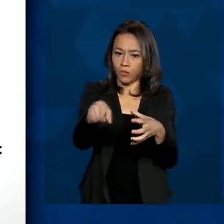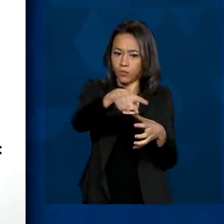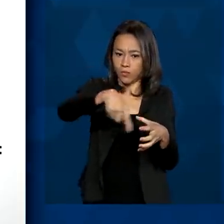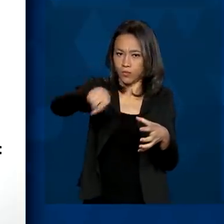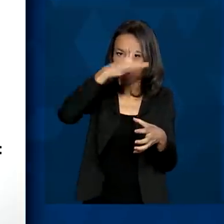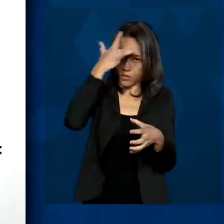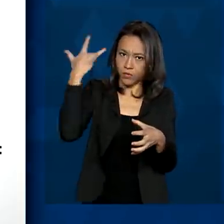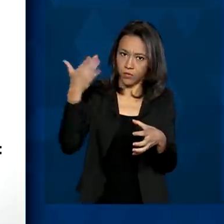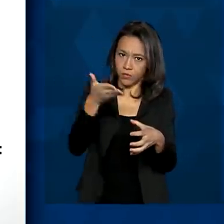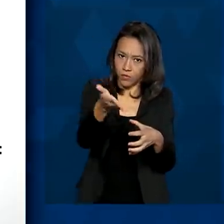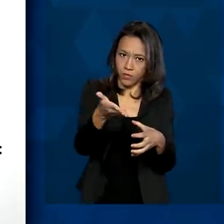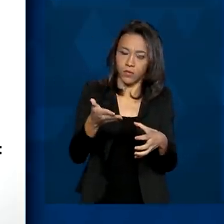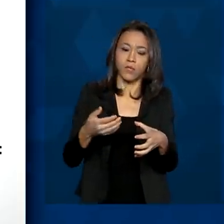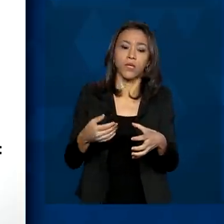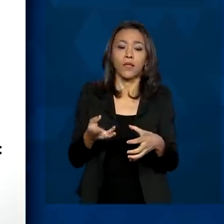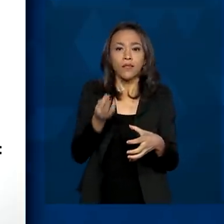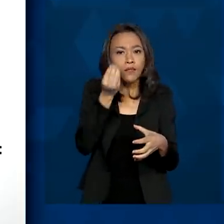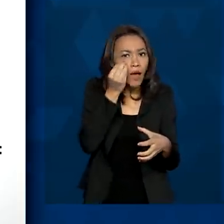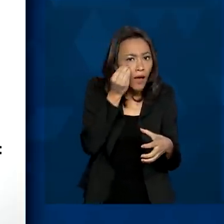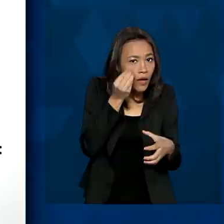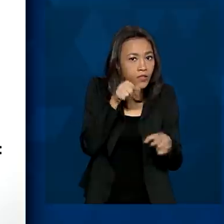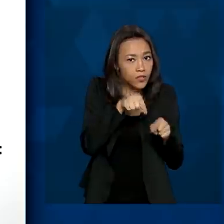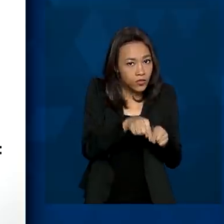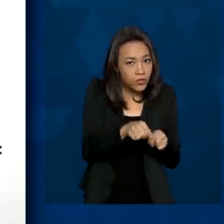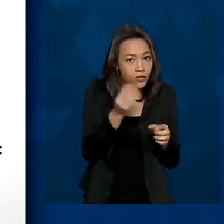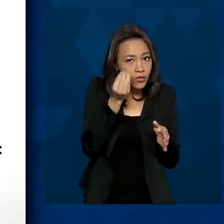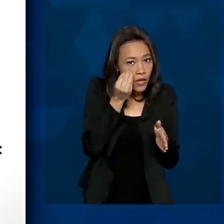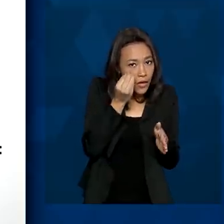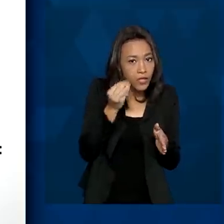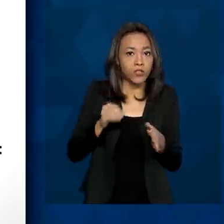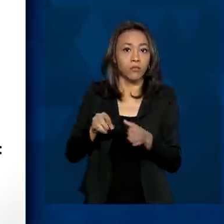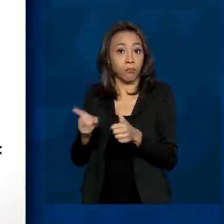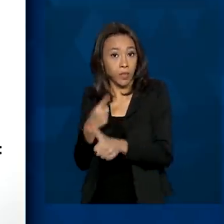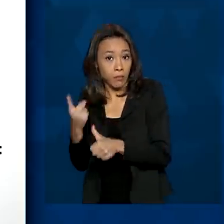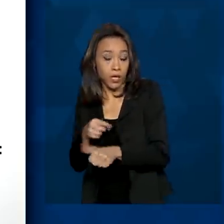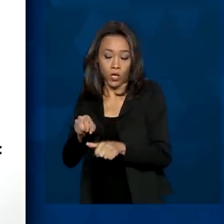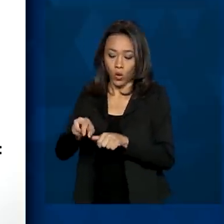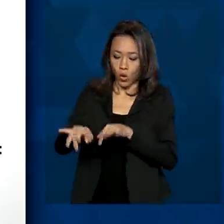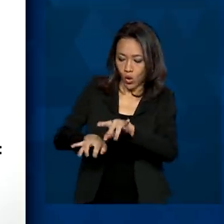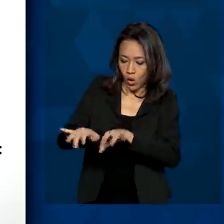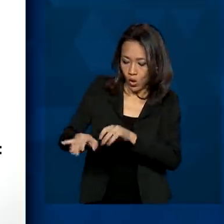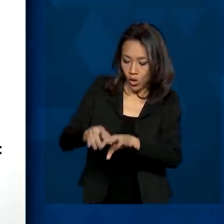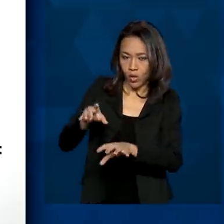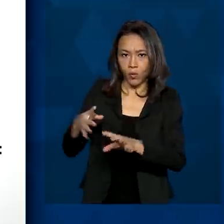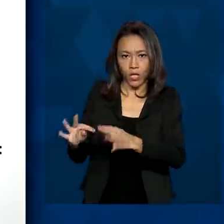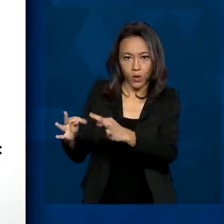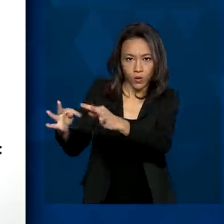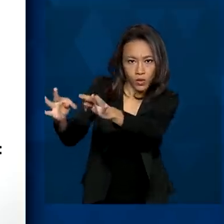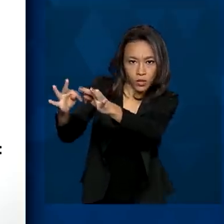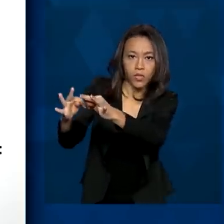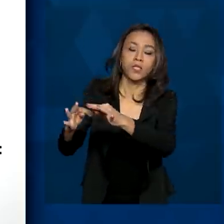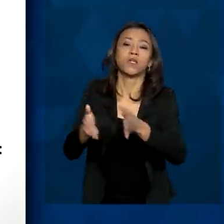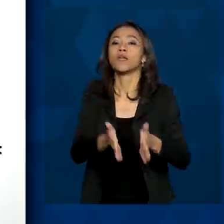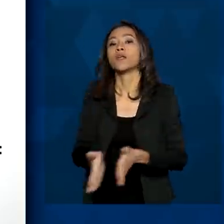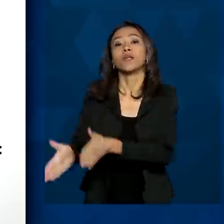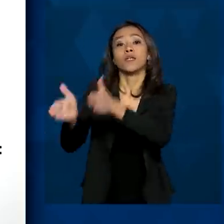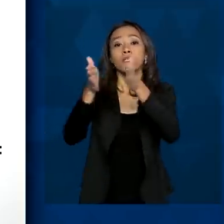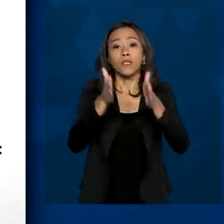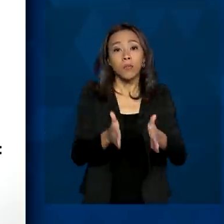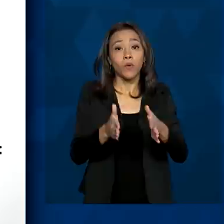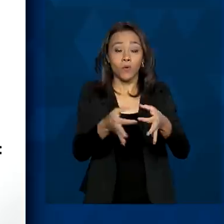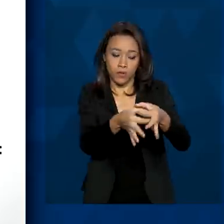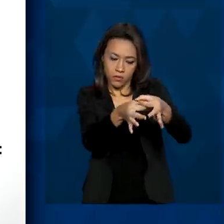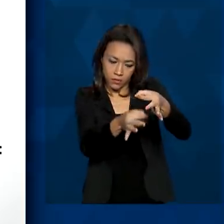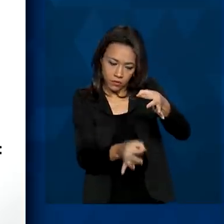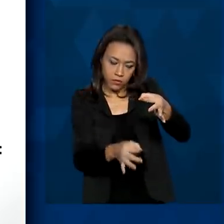partir daí, a partir desses testes, então foi feito teste computacional, inteligência artificial, aí entra nos testes in vitro,